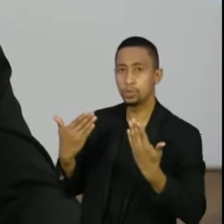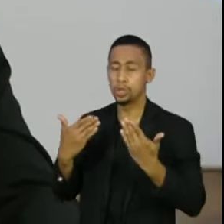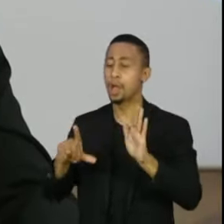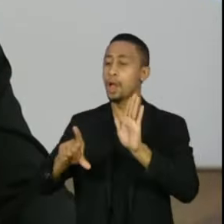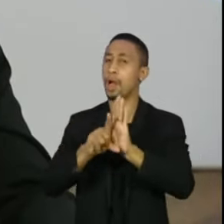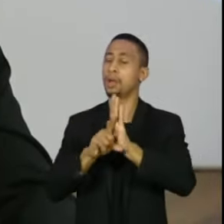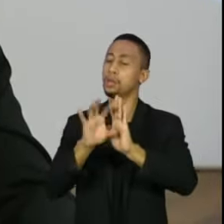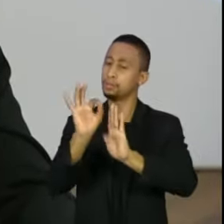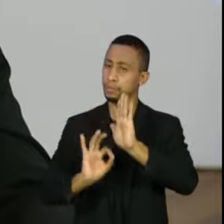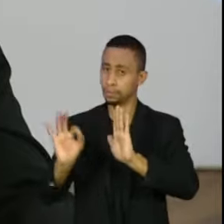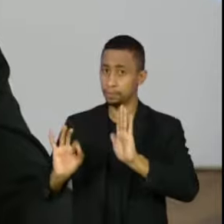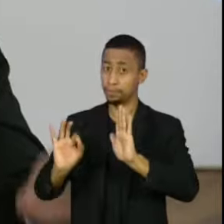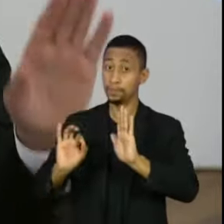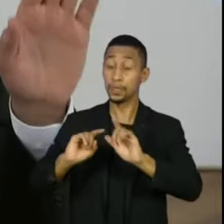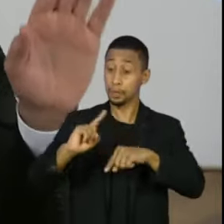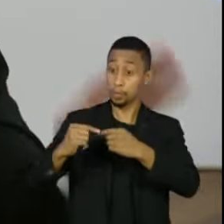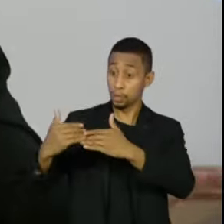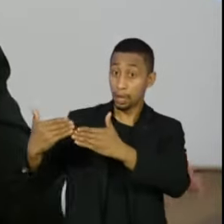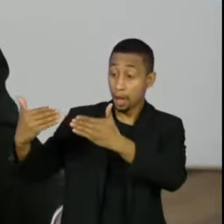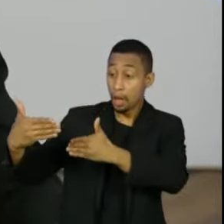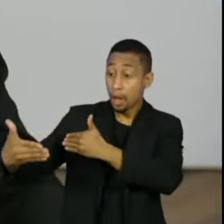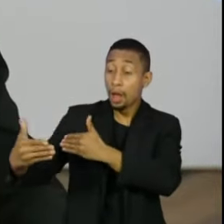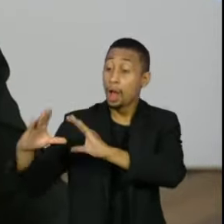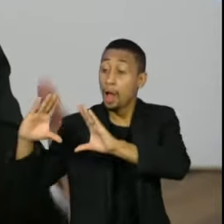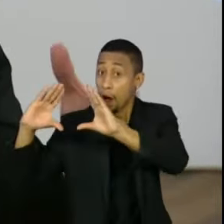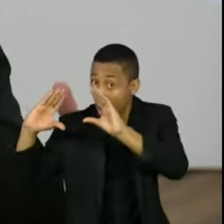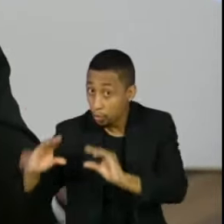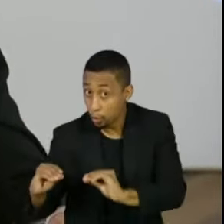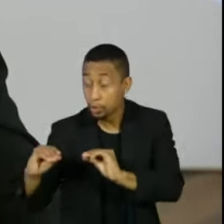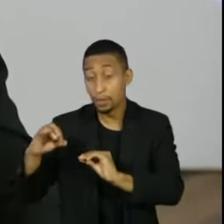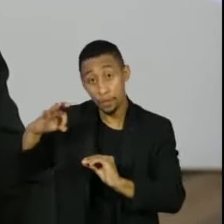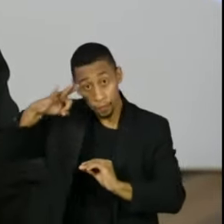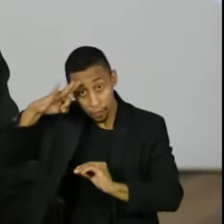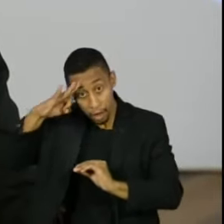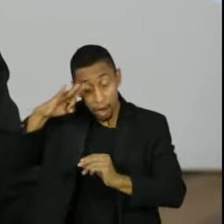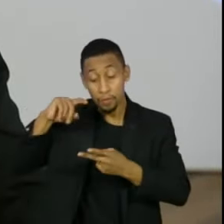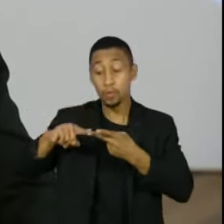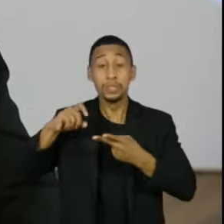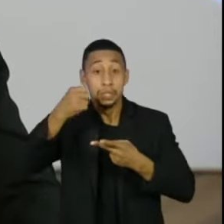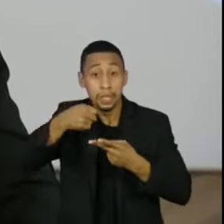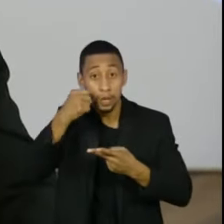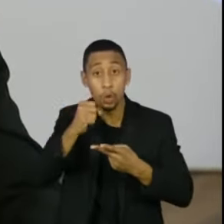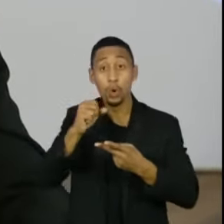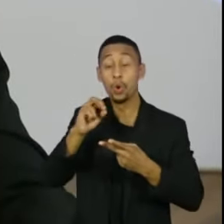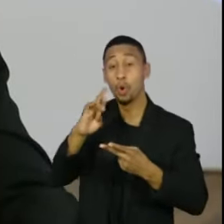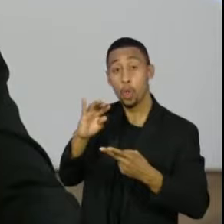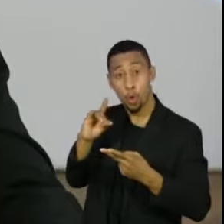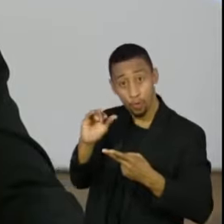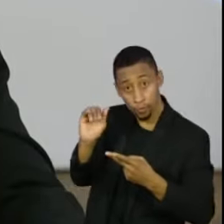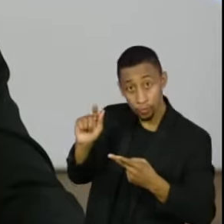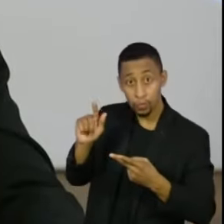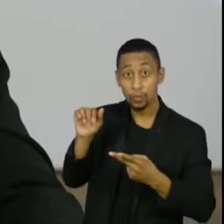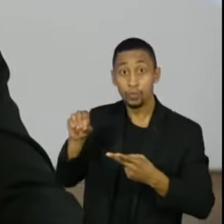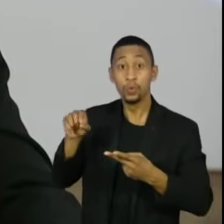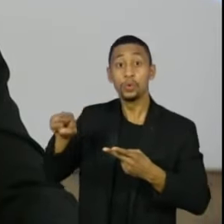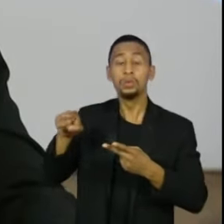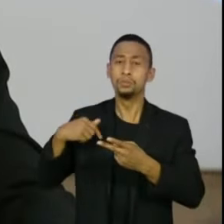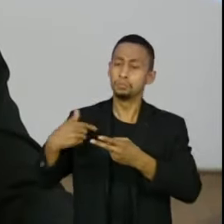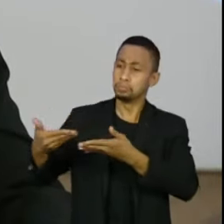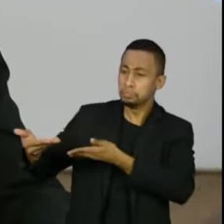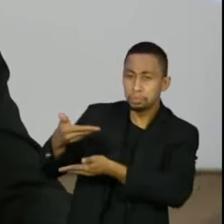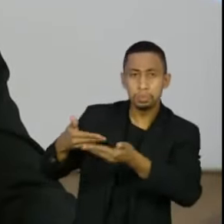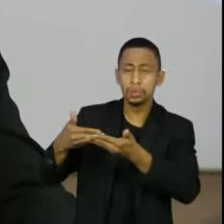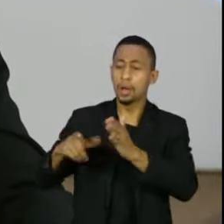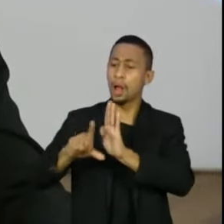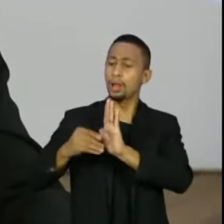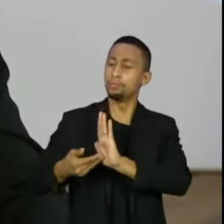sentados à mesa com o senador Flávio Bolsonaro e com o senador Randolph Rodrigues, nós concebemos um projeto de lei que foi aprovado no Senado, que considero que é um projeto